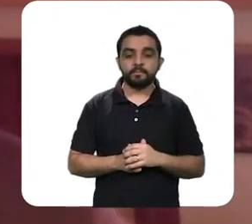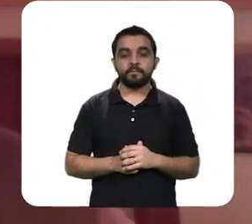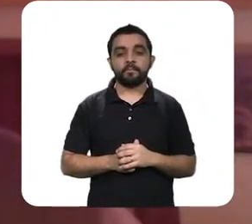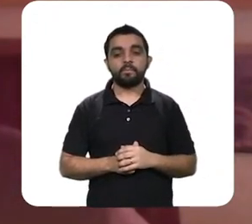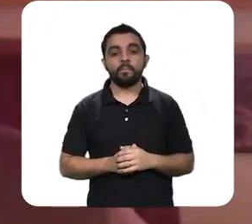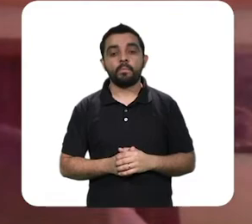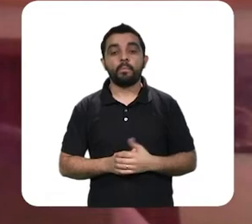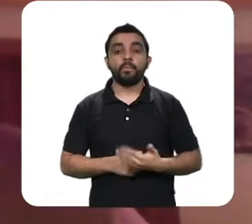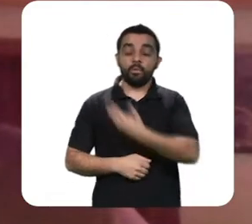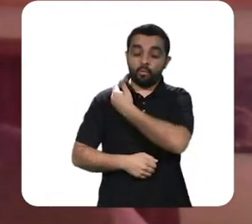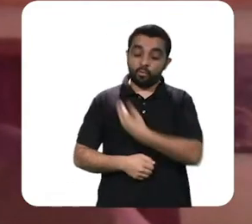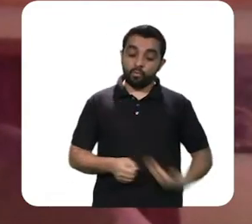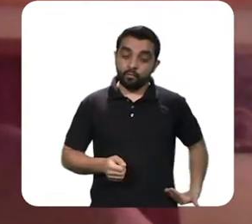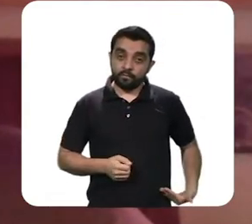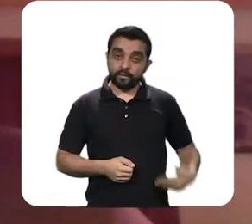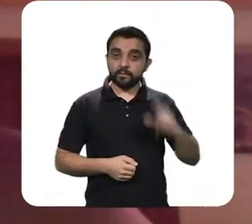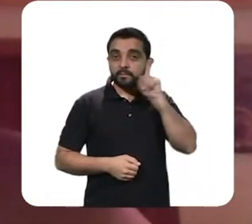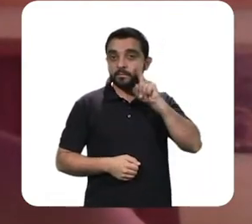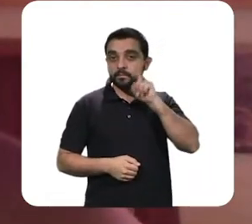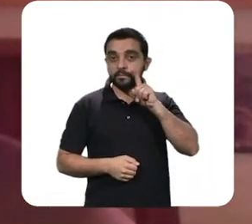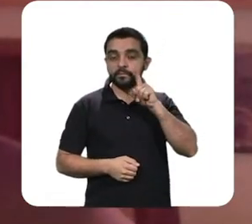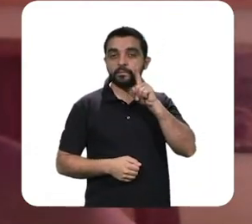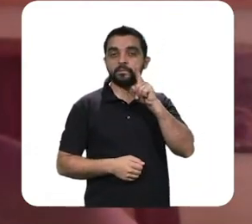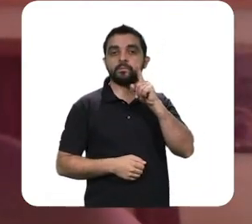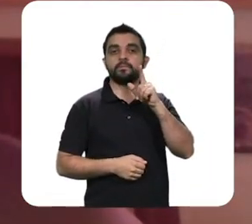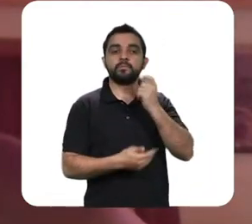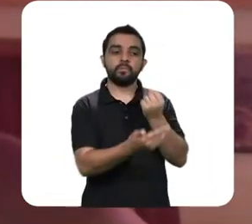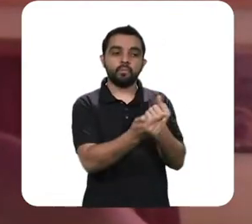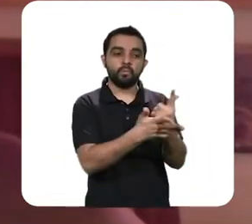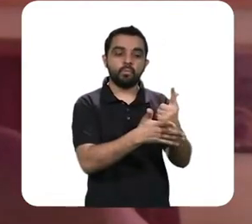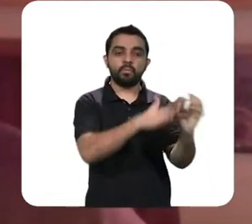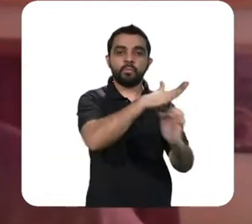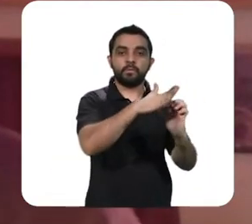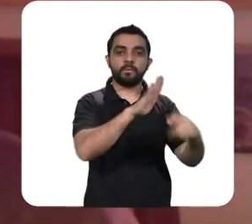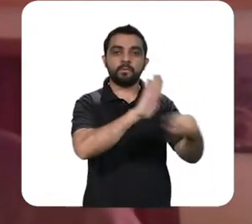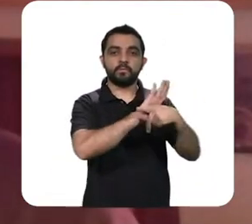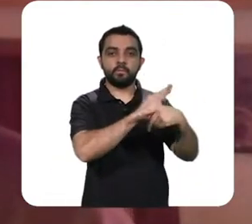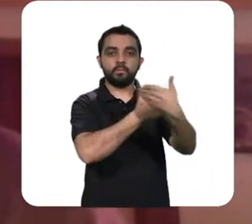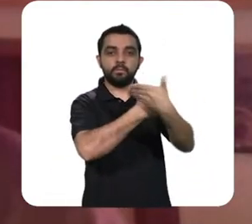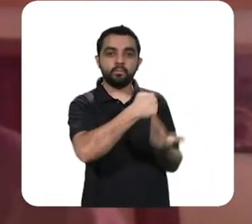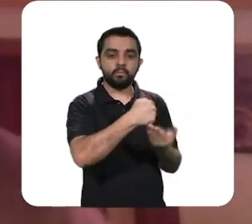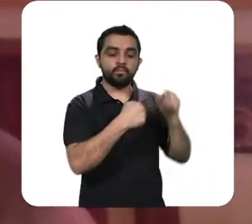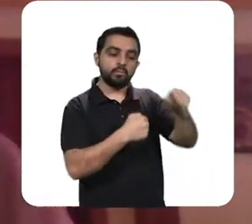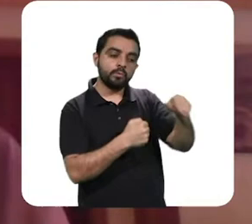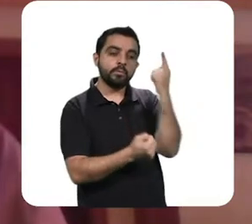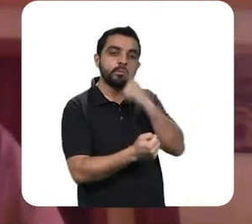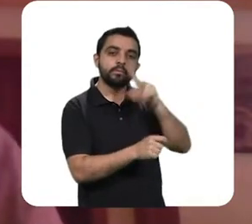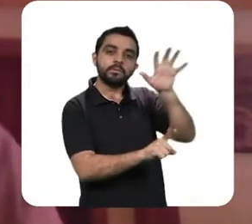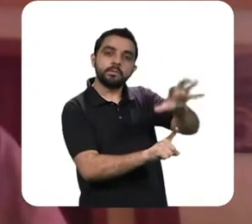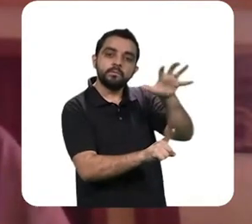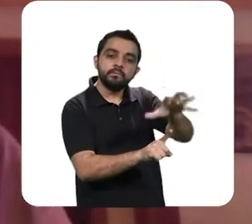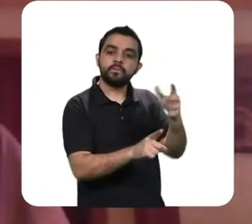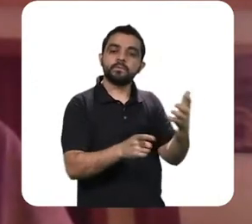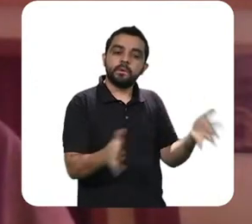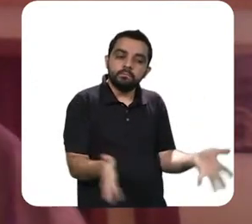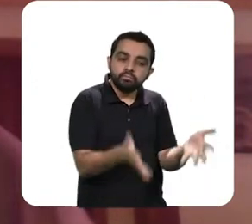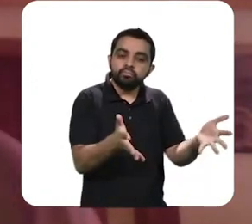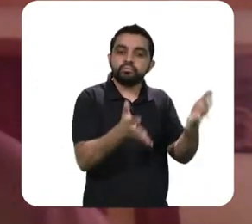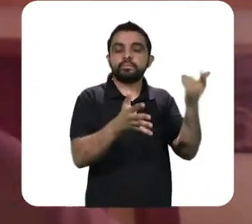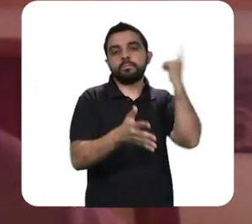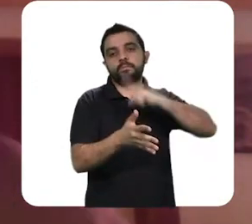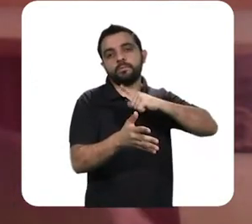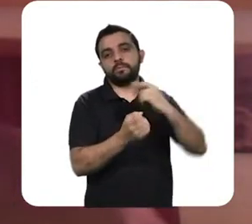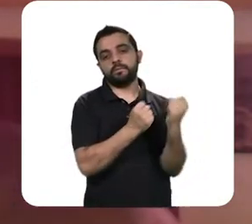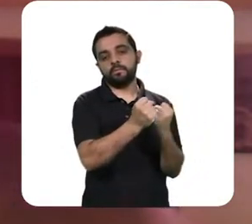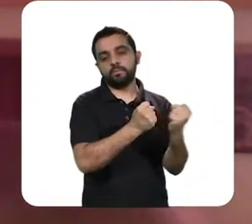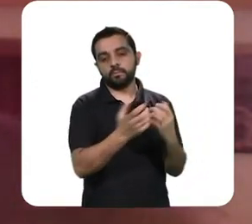estatal para intervir nessa região do Vale do Rio Tennessee e ter autoridade para fazer desacopriações e fazer